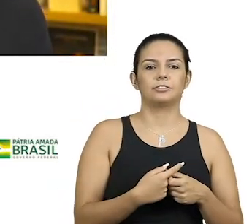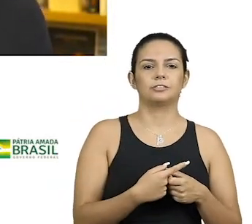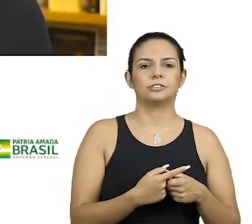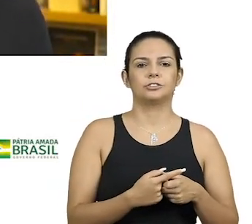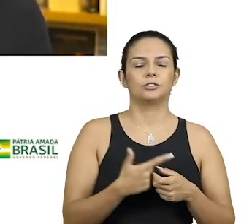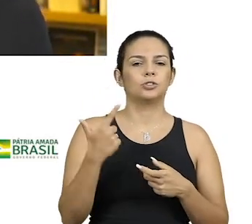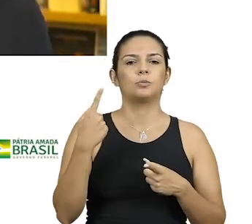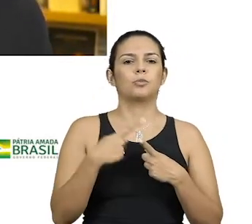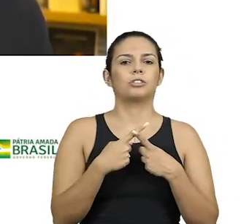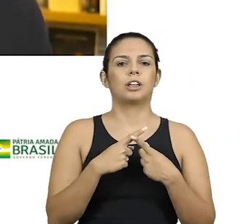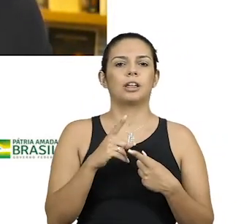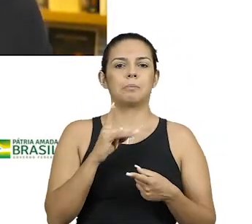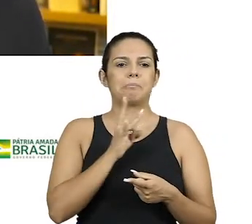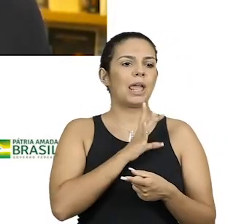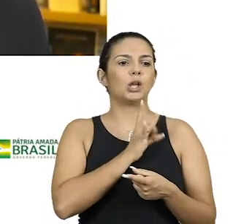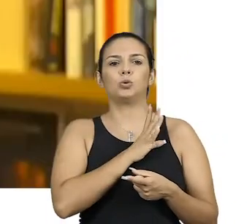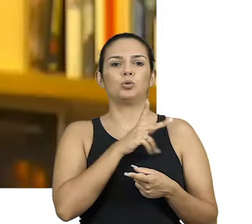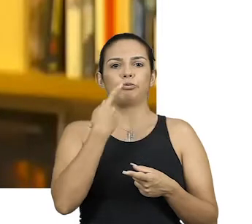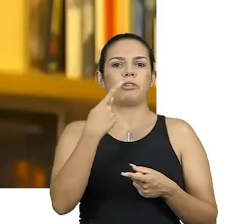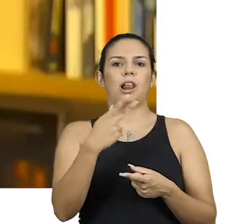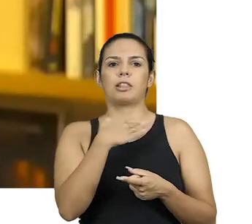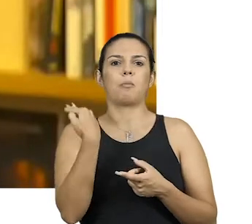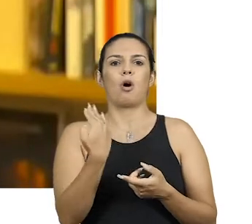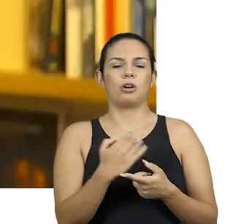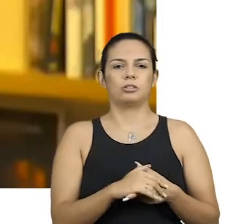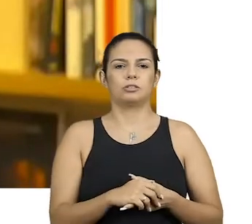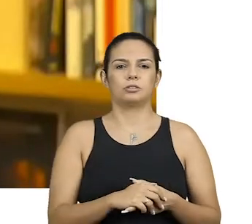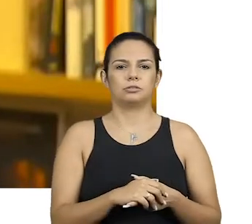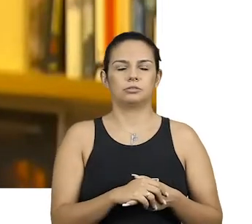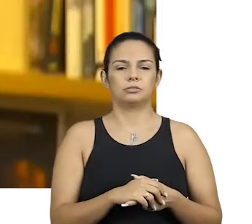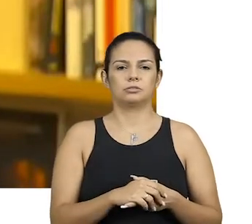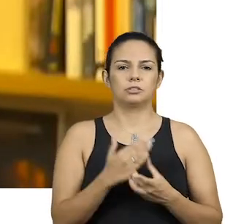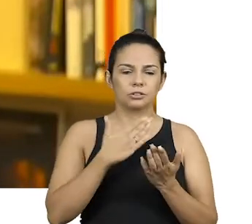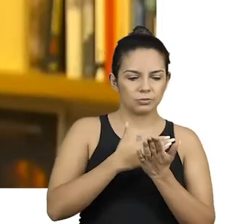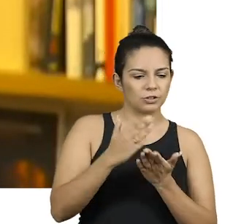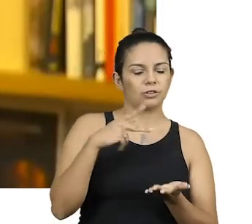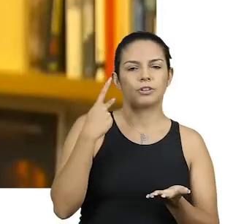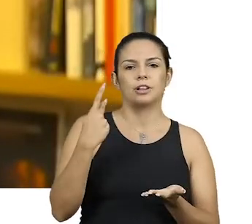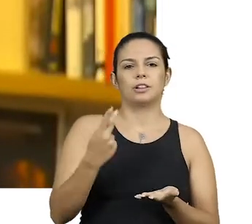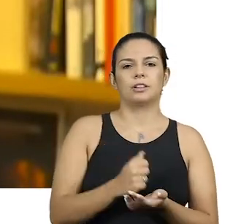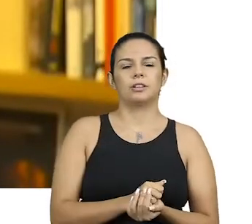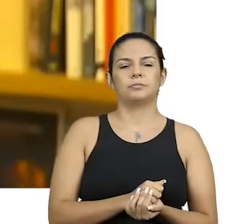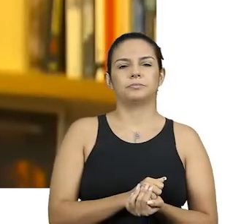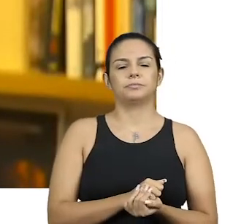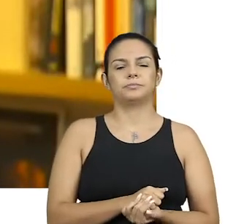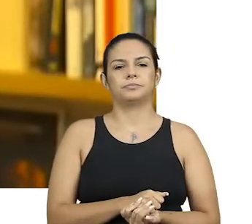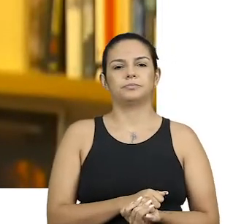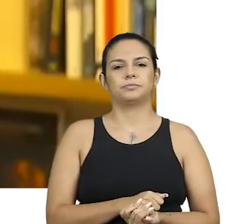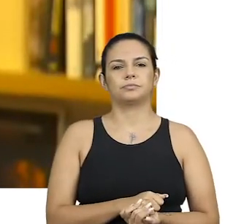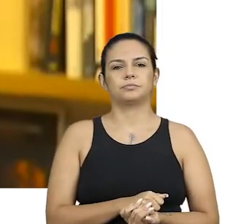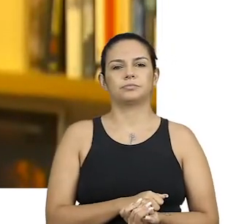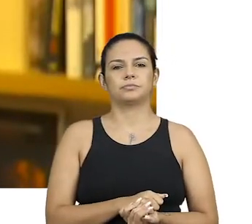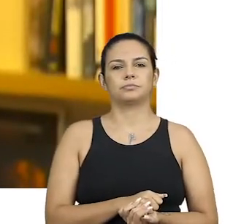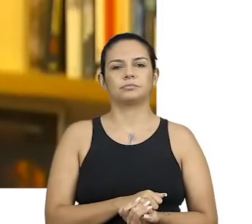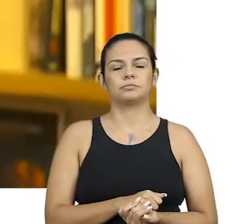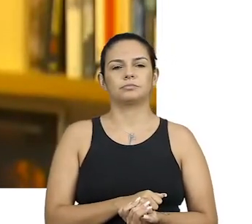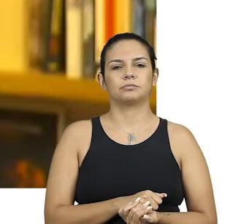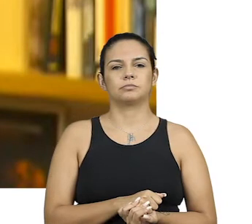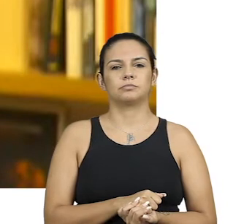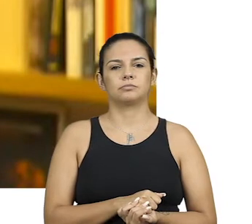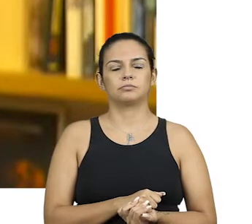ter assuntos tabus. E, da mesma maneira, começou-se a falar de temas